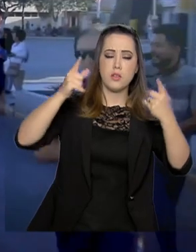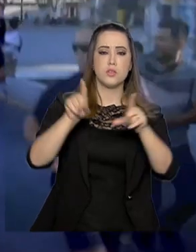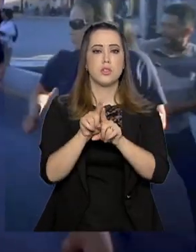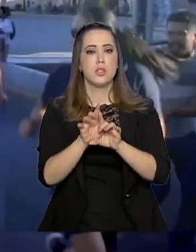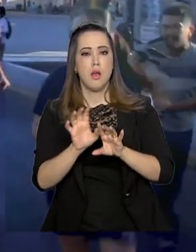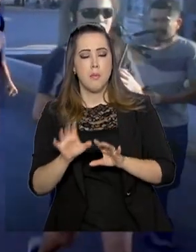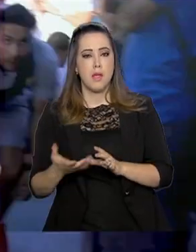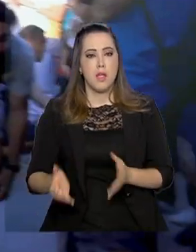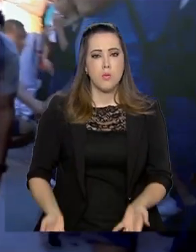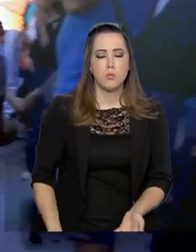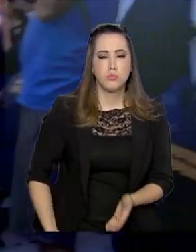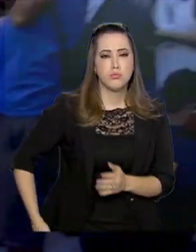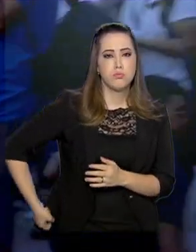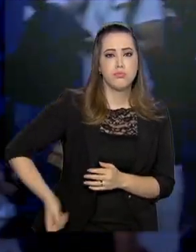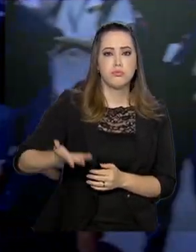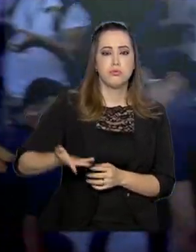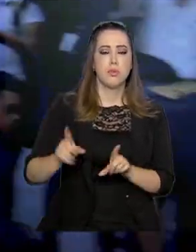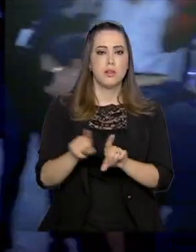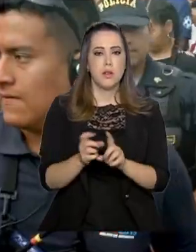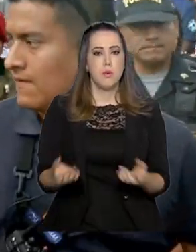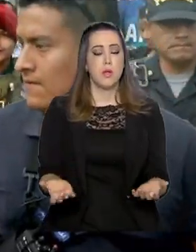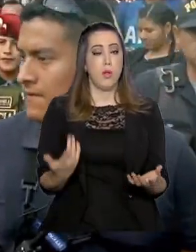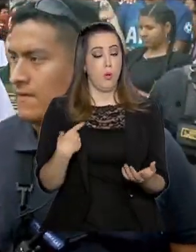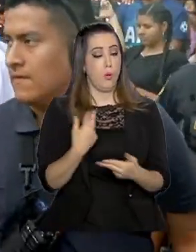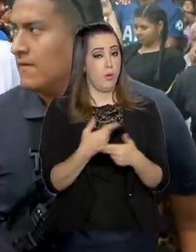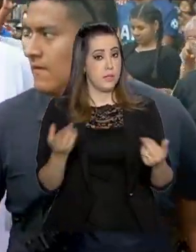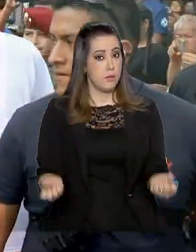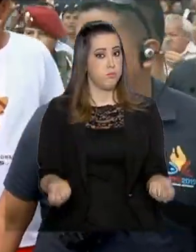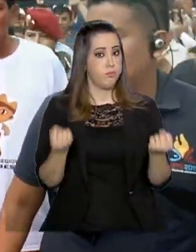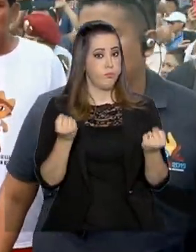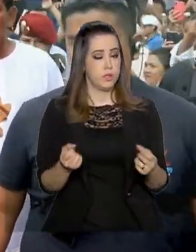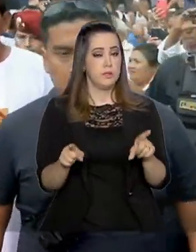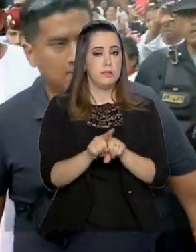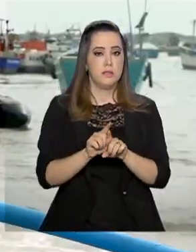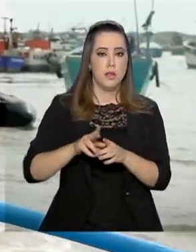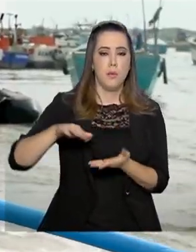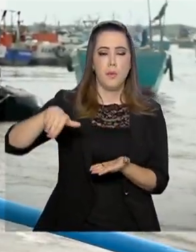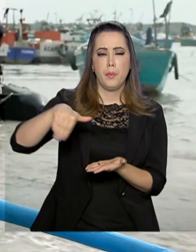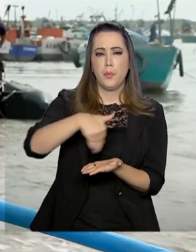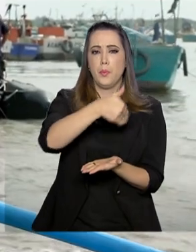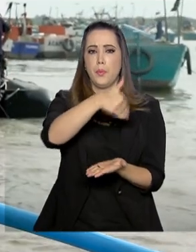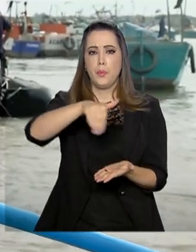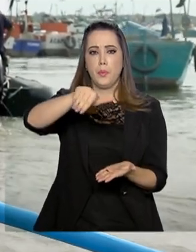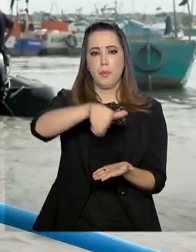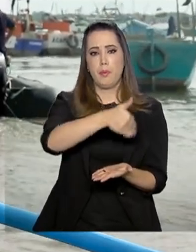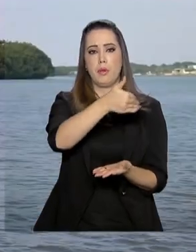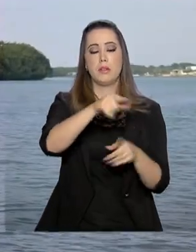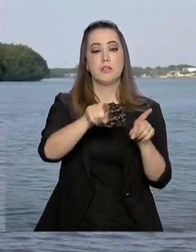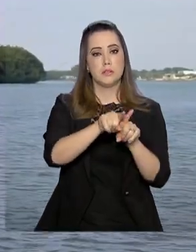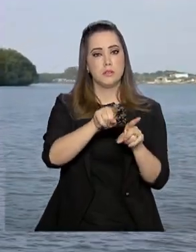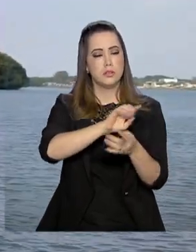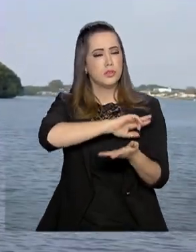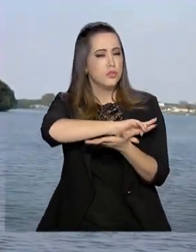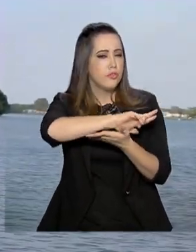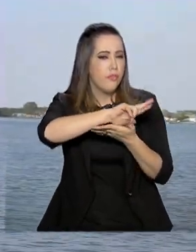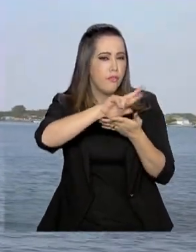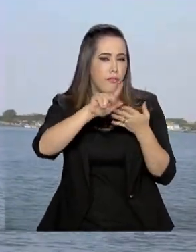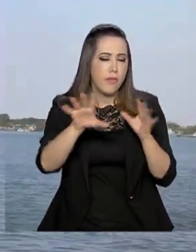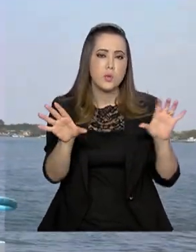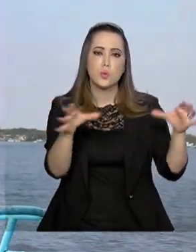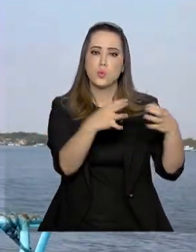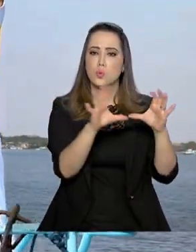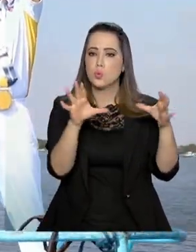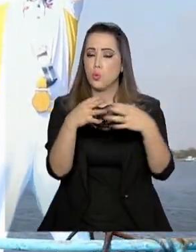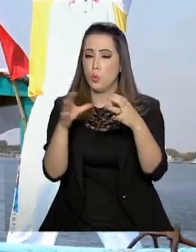boliche, handball, levantamento de pesos, patinação artística, pentátulo moderno, rugby de sete, squash